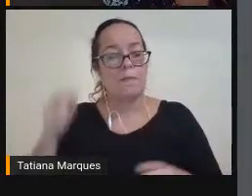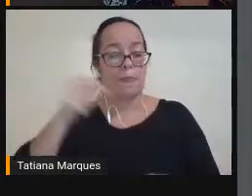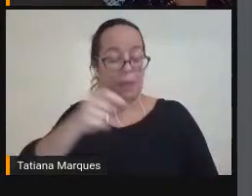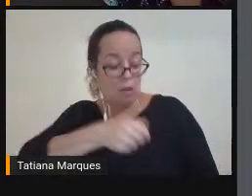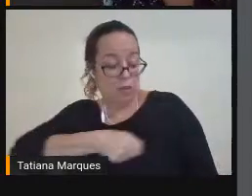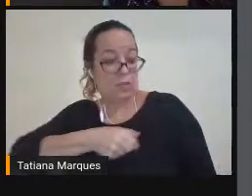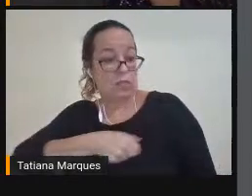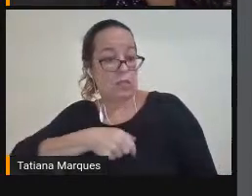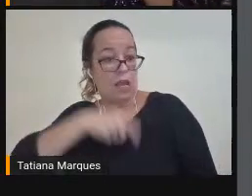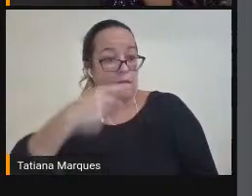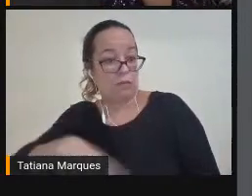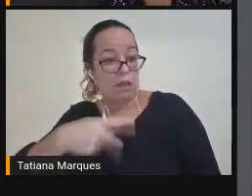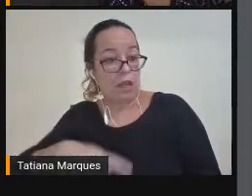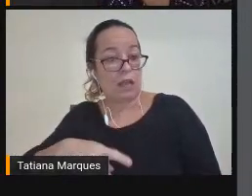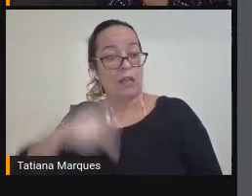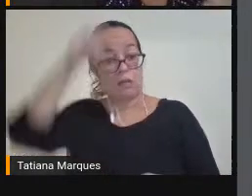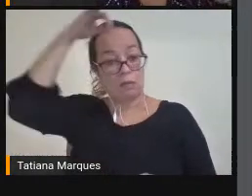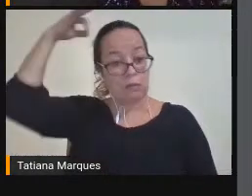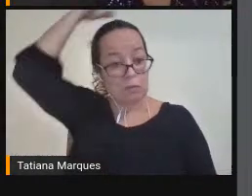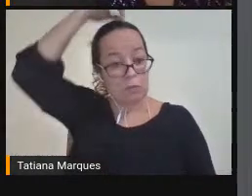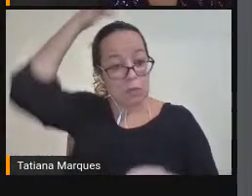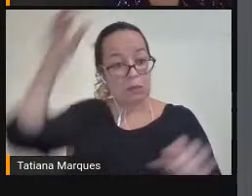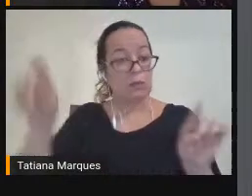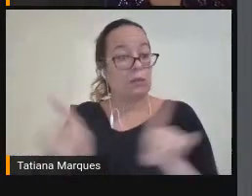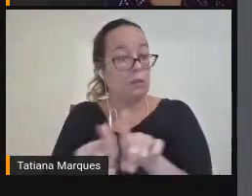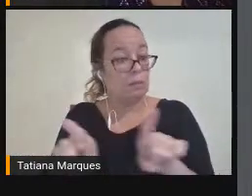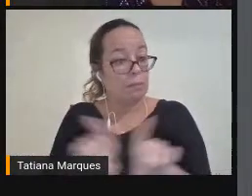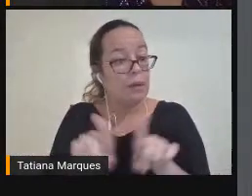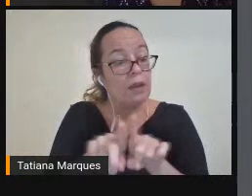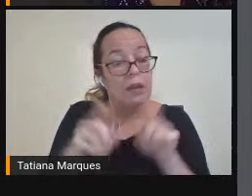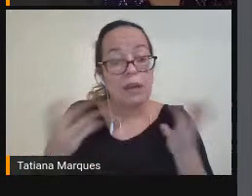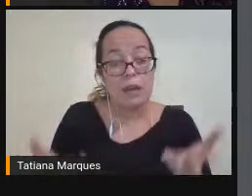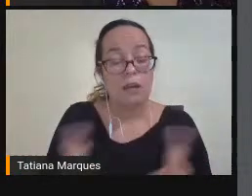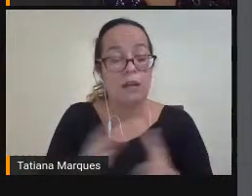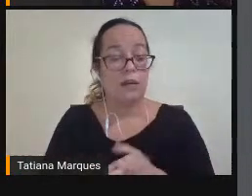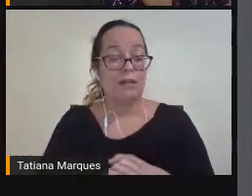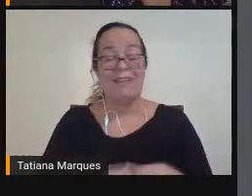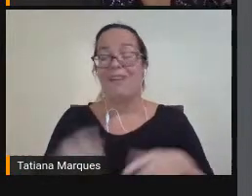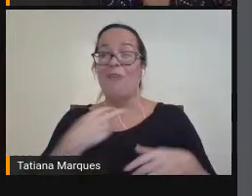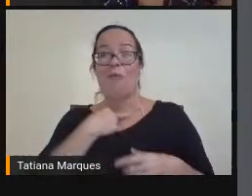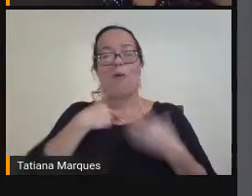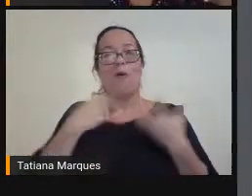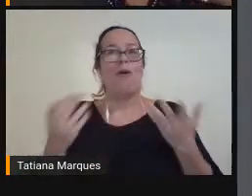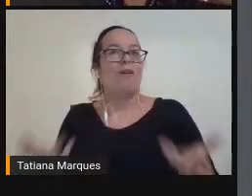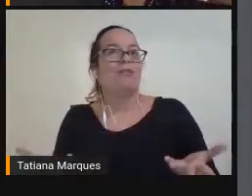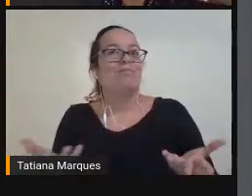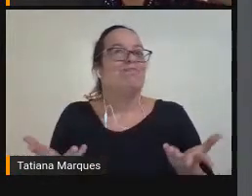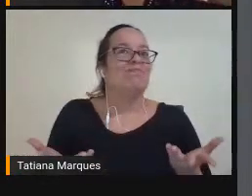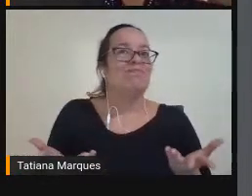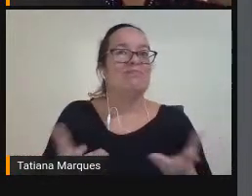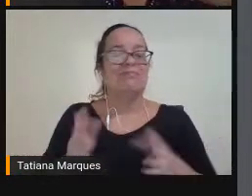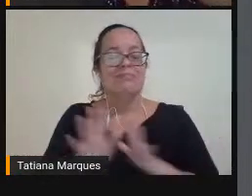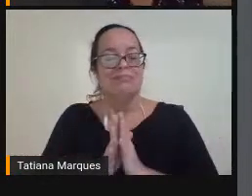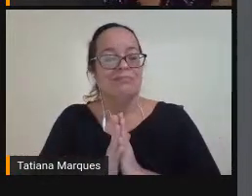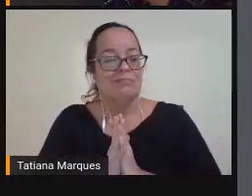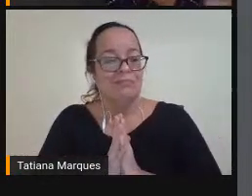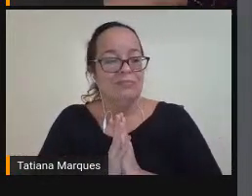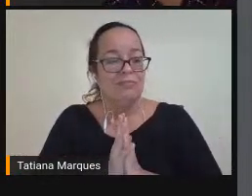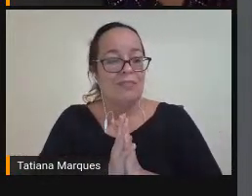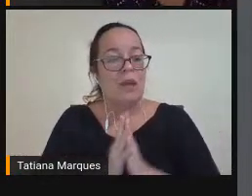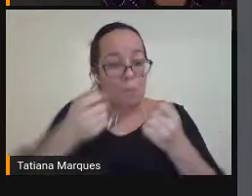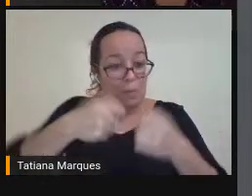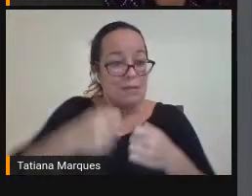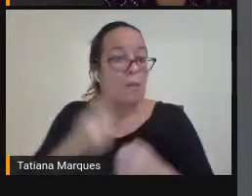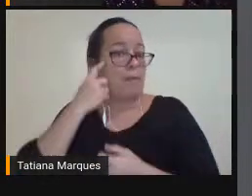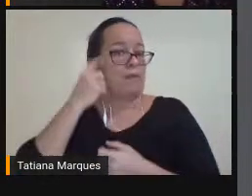Espírito Santo Eu não posso Deixar de considerar Nada disso Da mesma forma Que as crianças